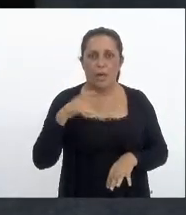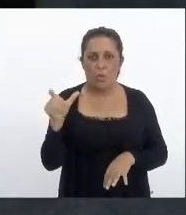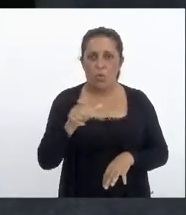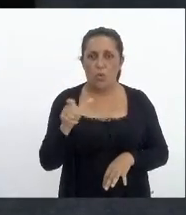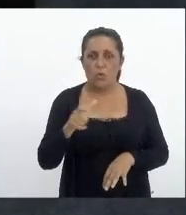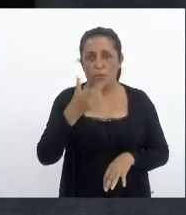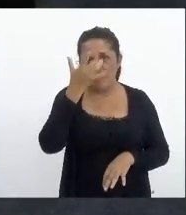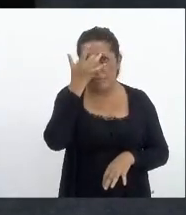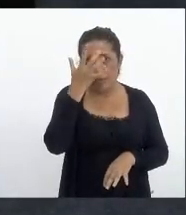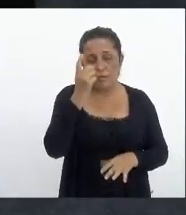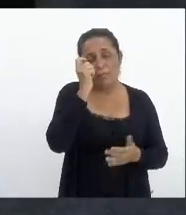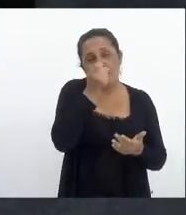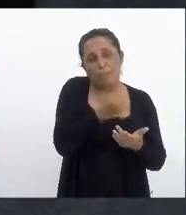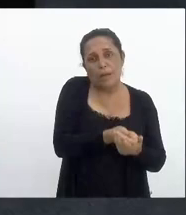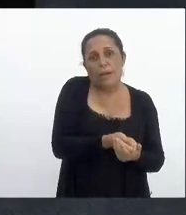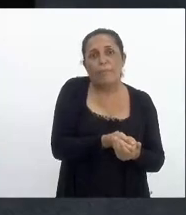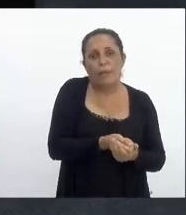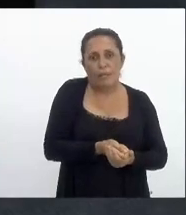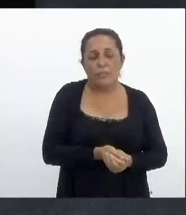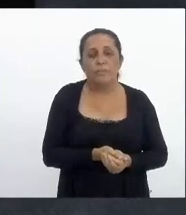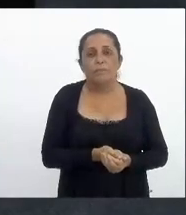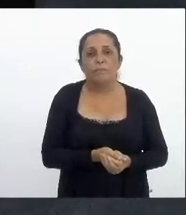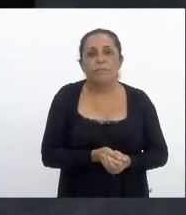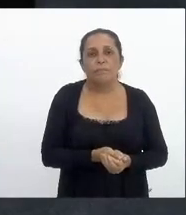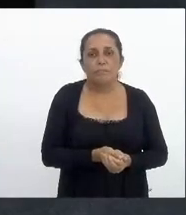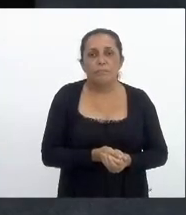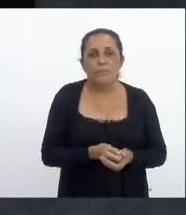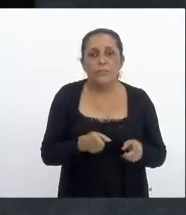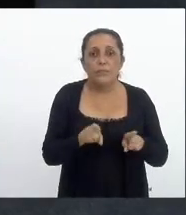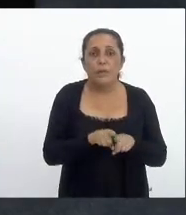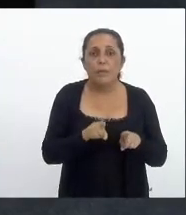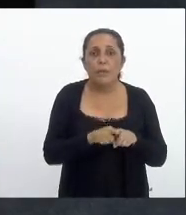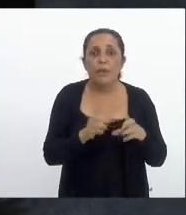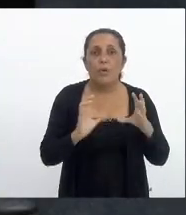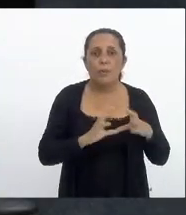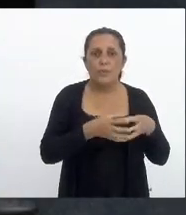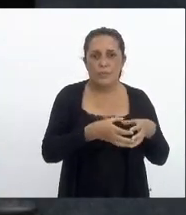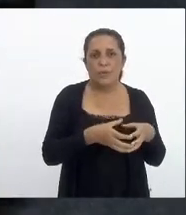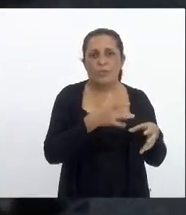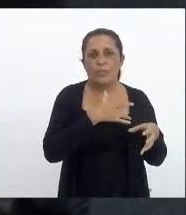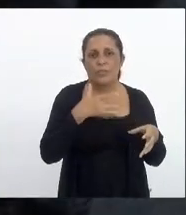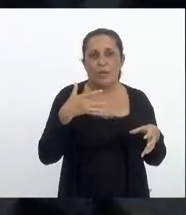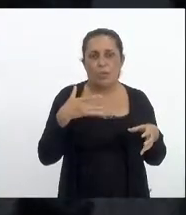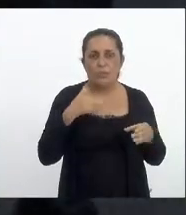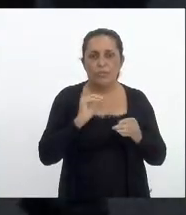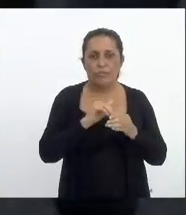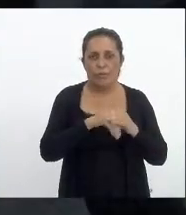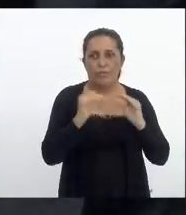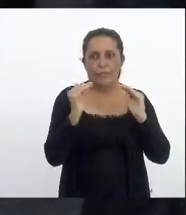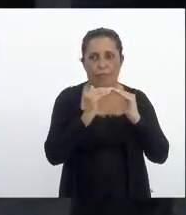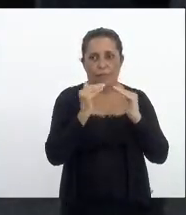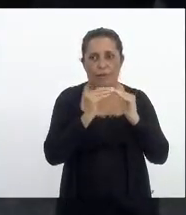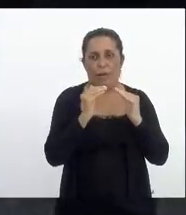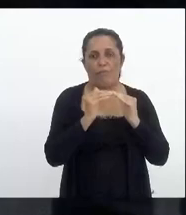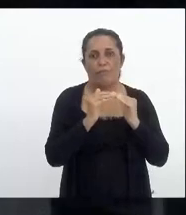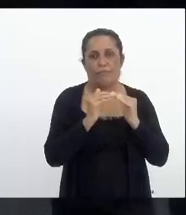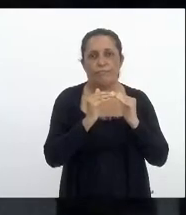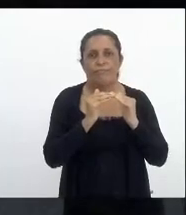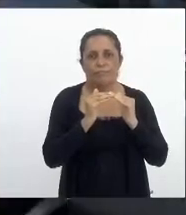facilitar o pagamento e a comissão de saúde vota favorável a esse projeto